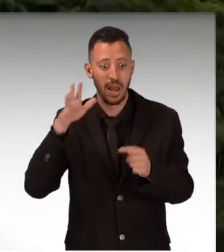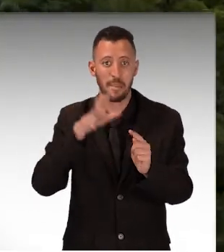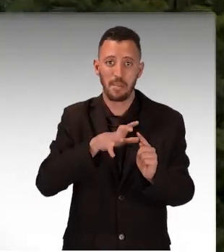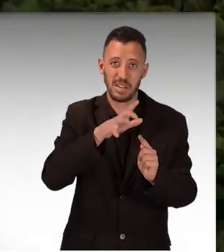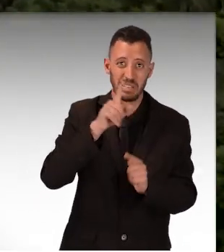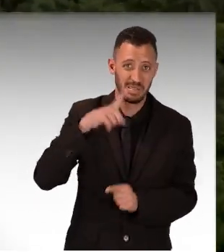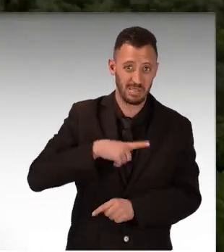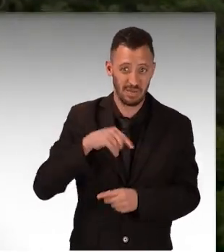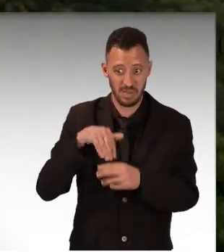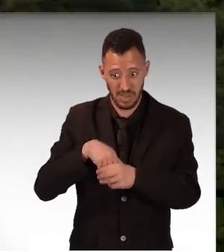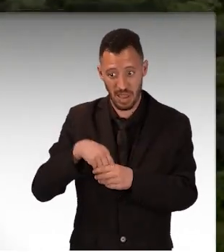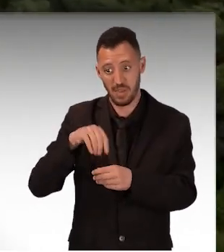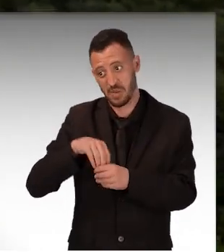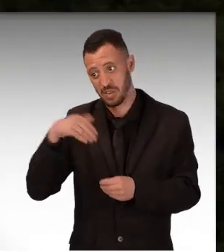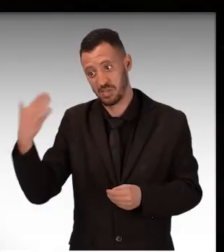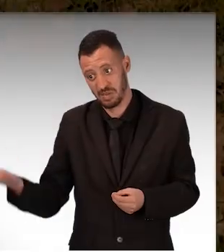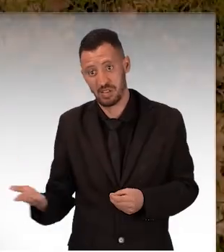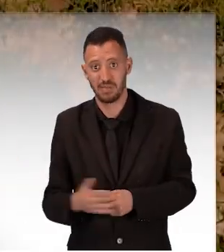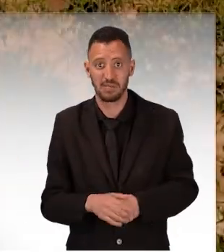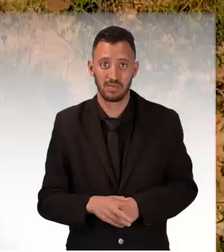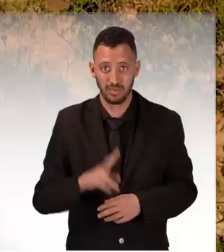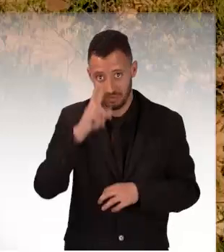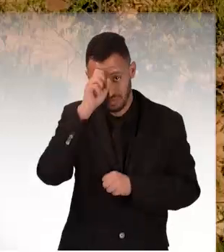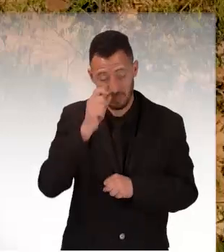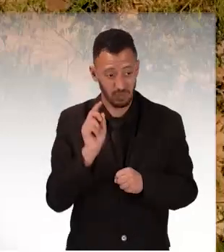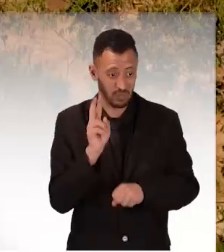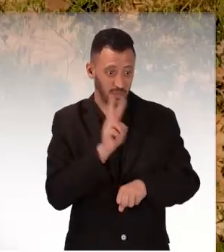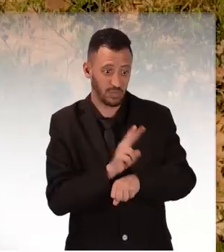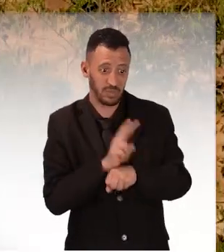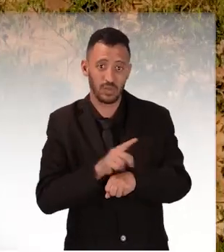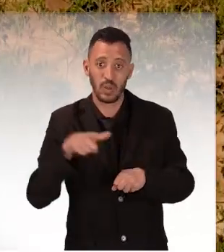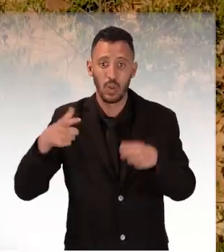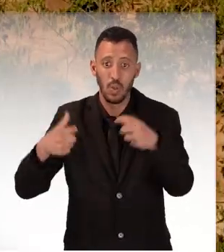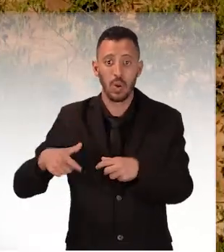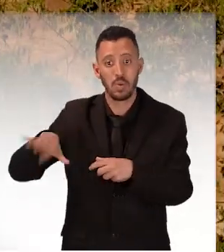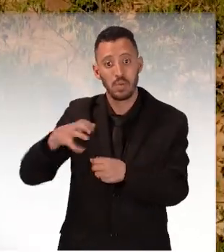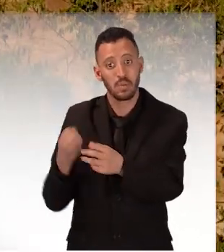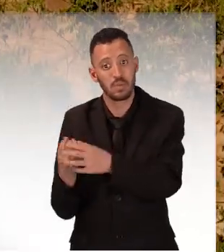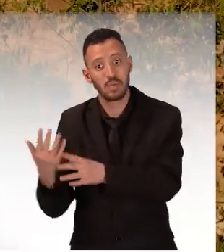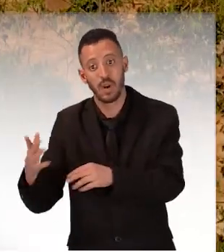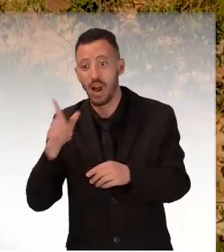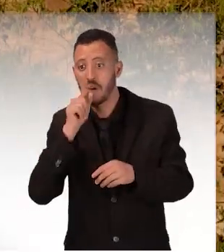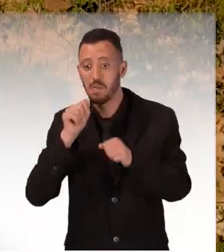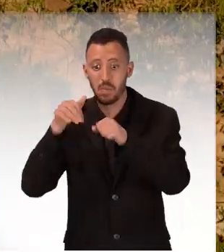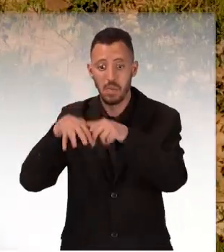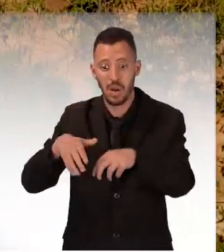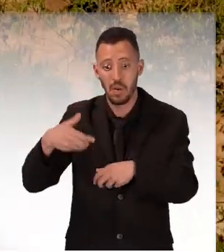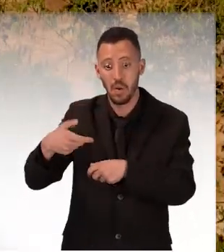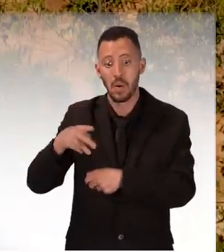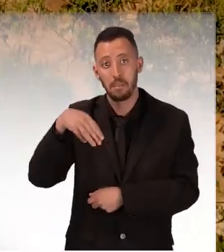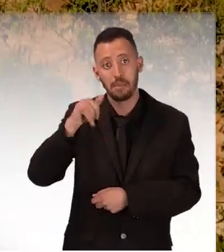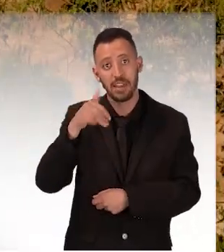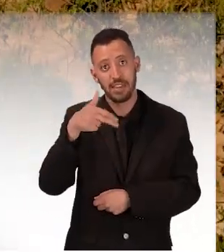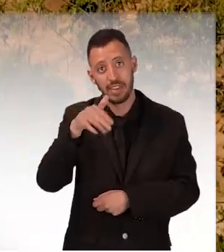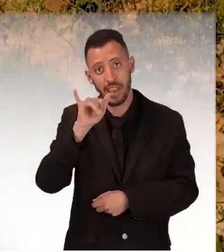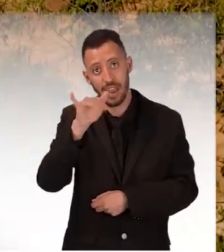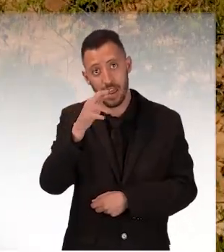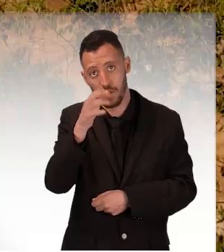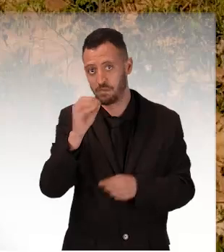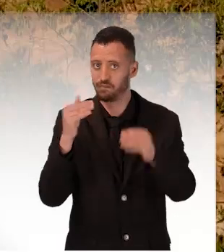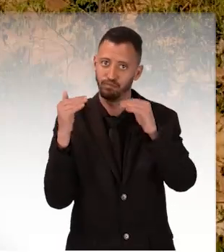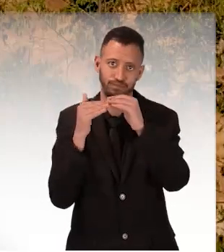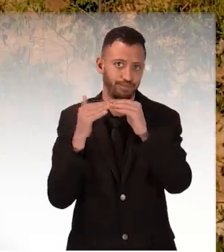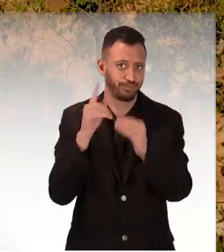externas, é o forte de Brumadinho. Nem sempre a preservação dos sítios e a mineração combinam. Brumadinho tem 82